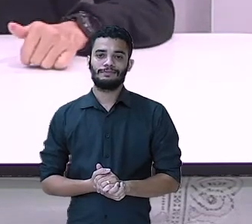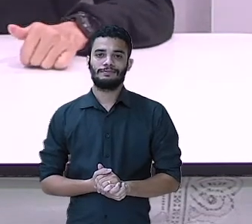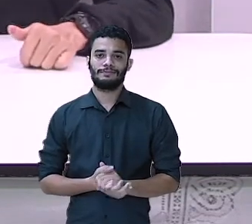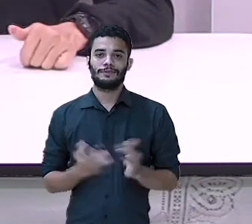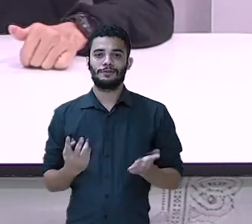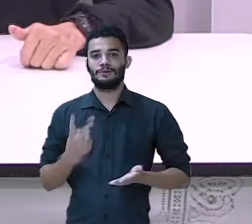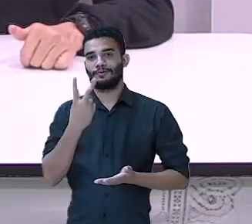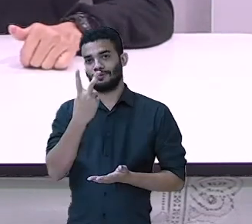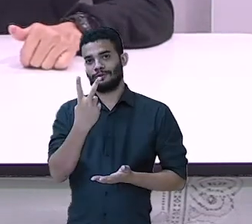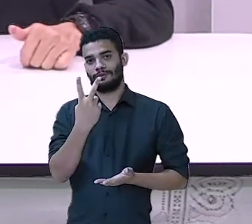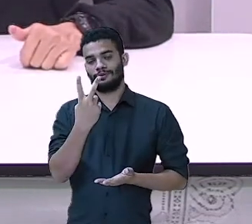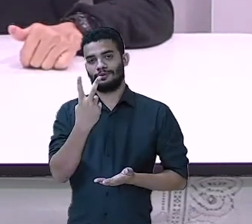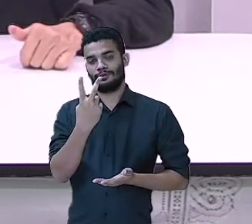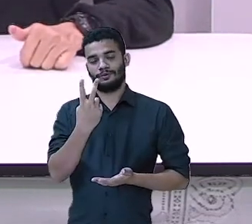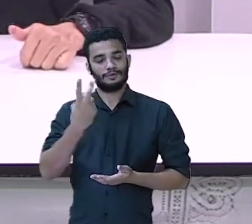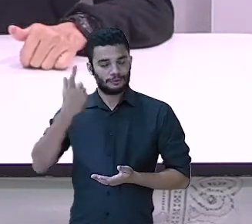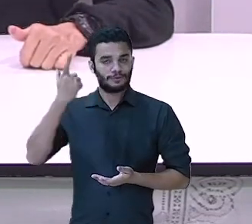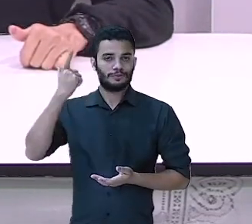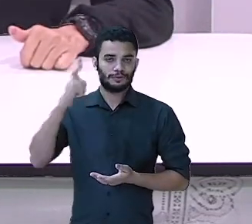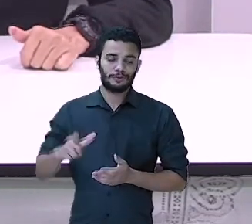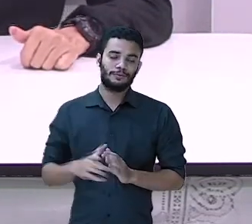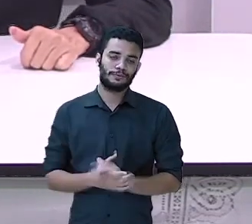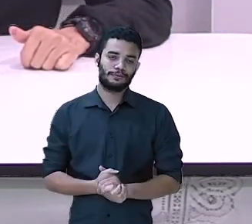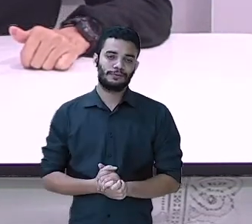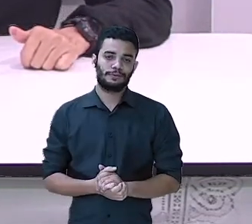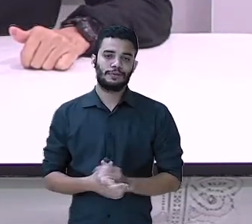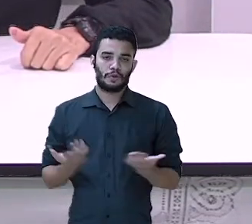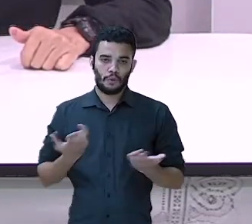Dois. Andei.